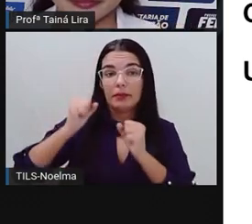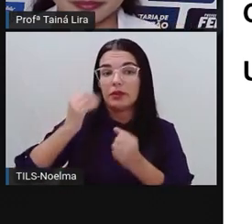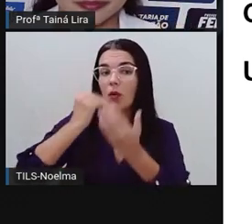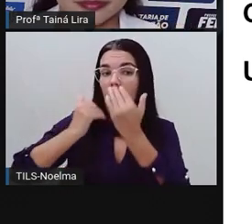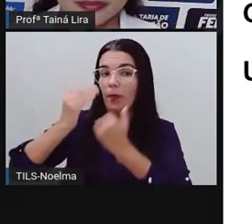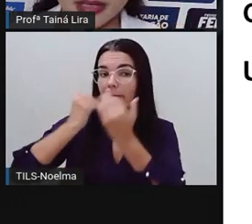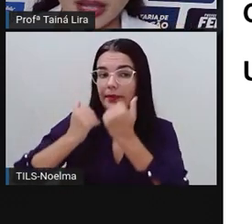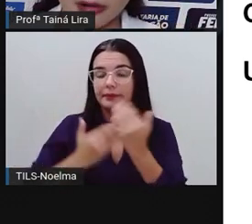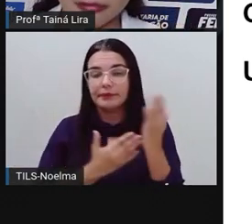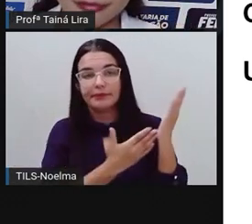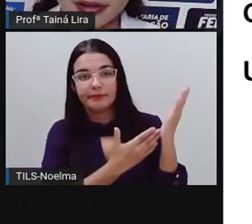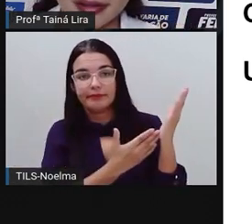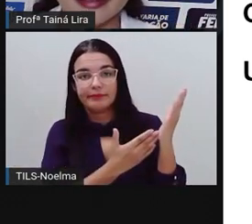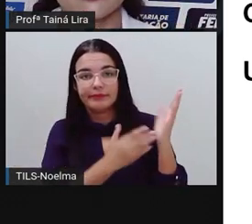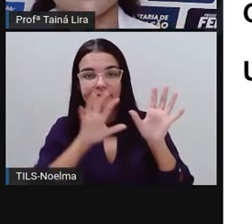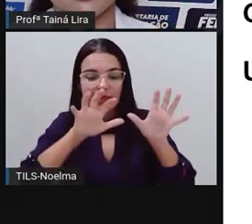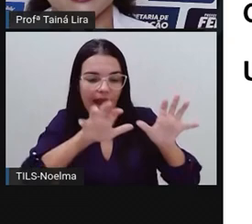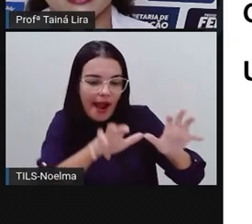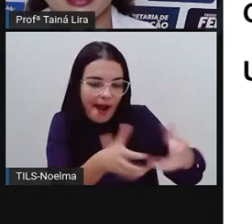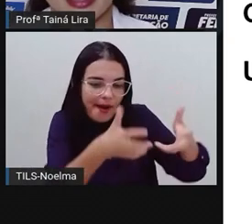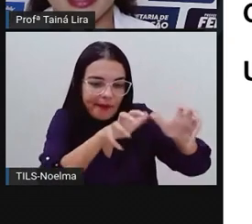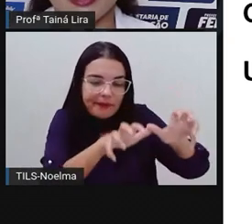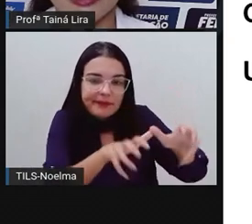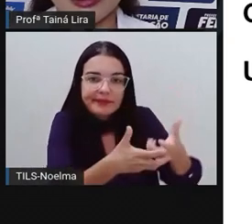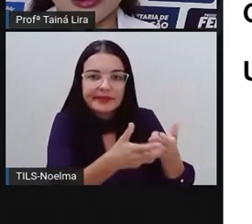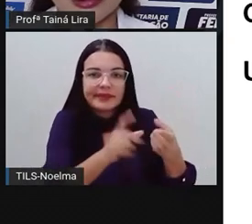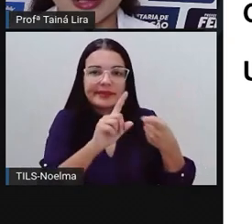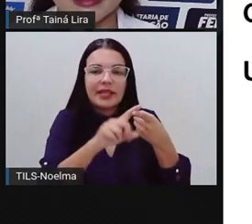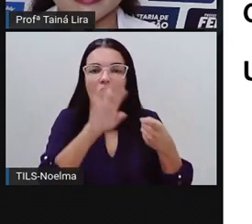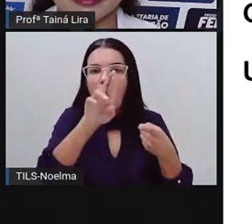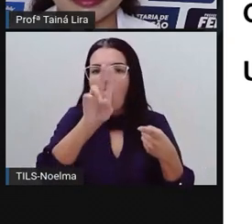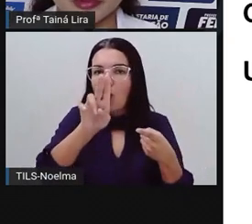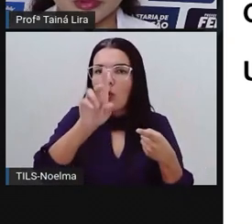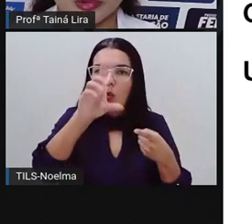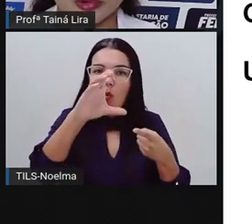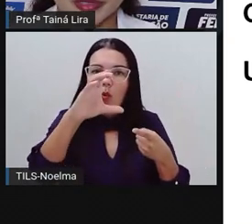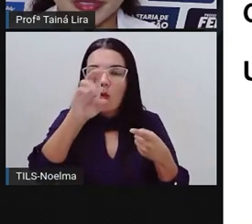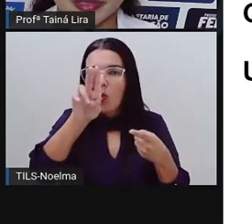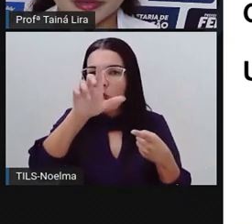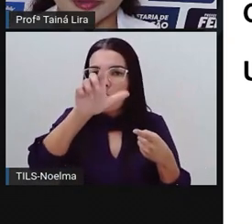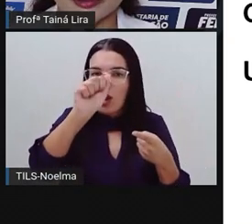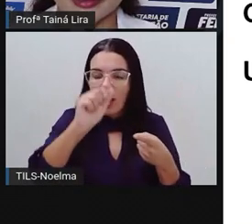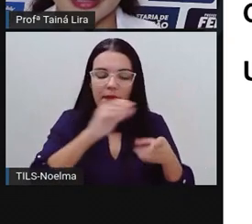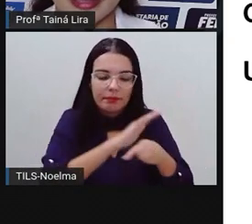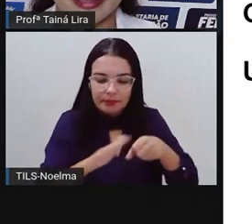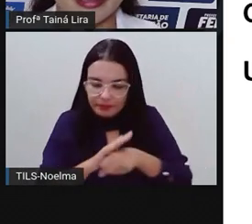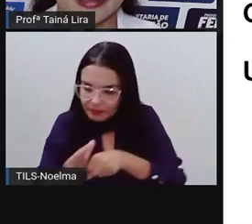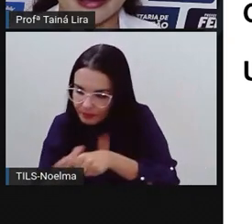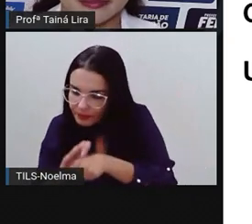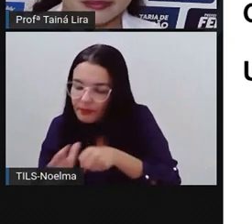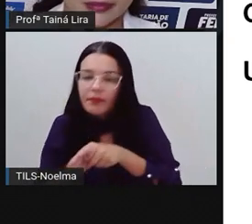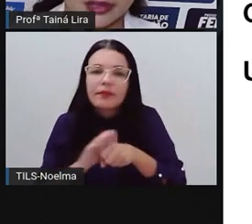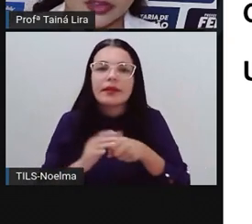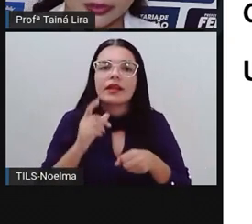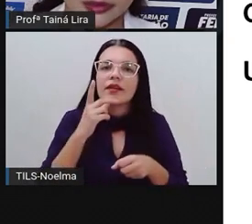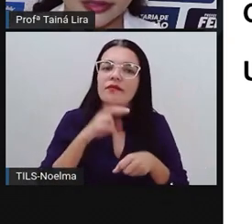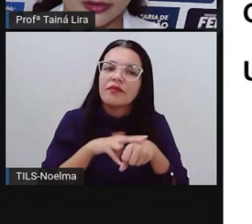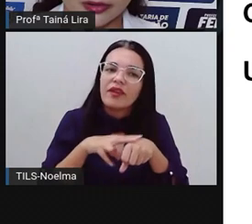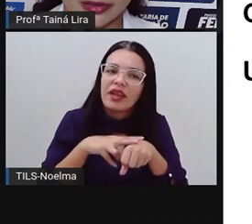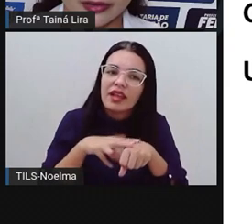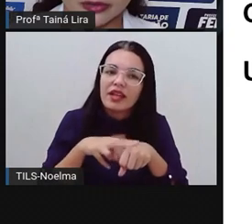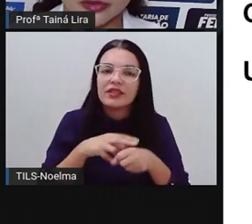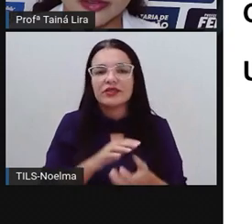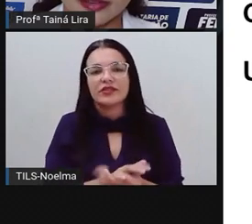ó, alface, a rúcula, o coentro, é, a gente